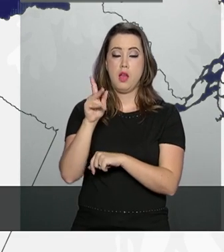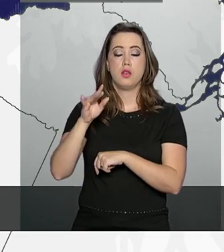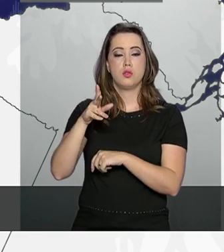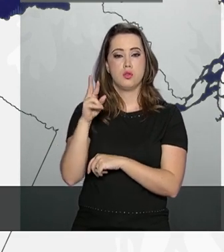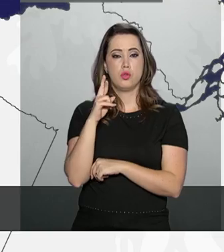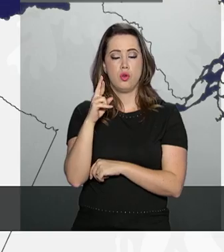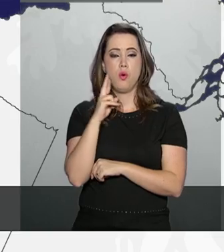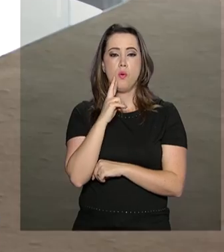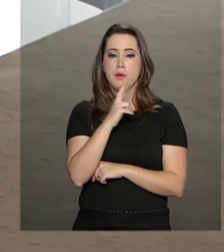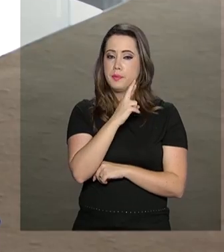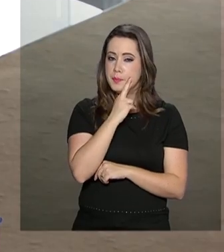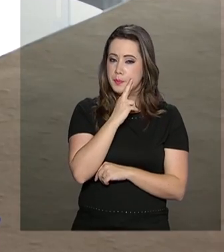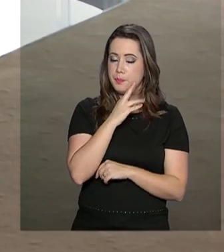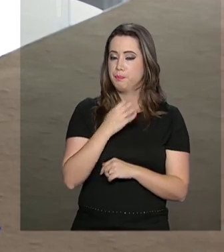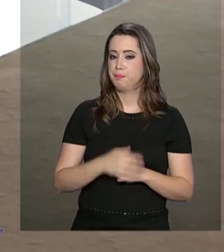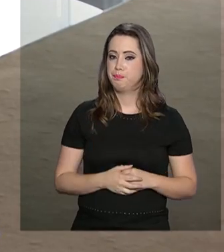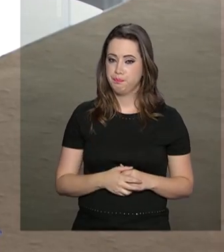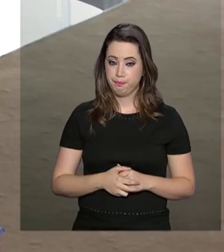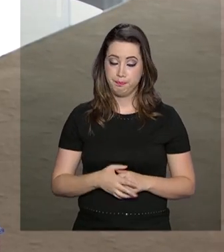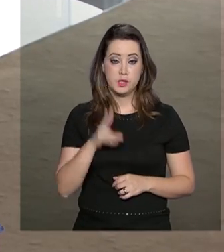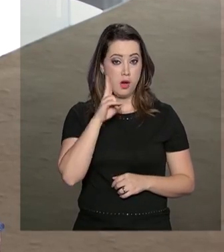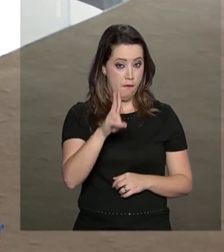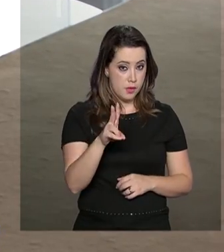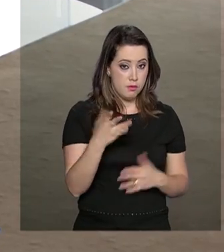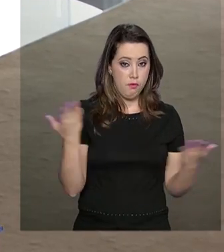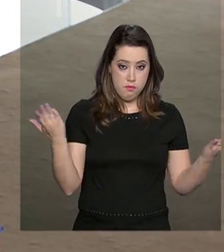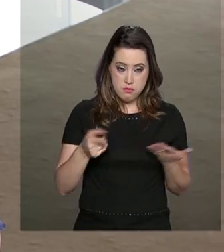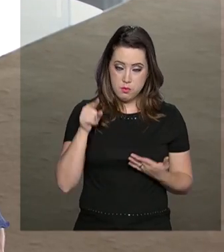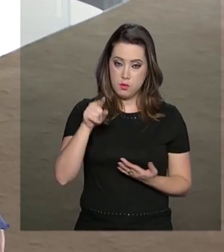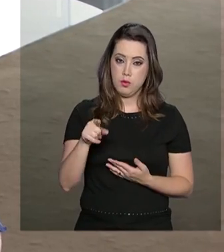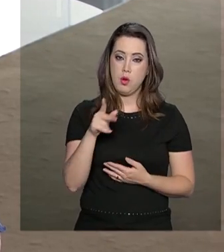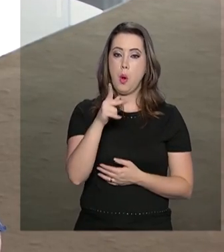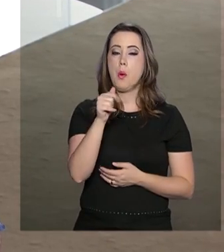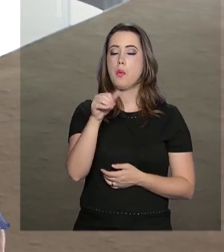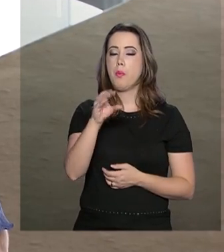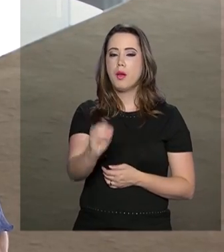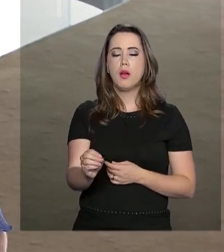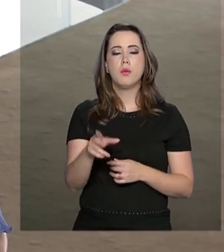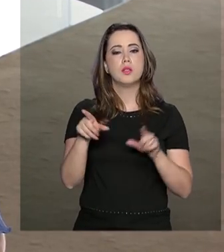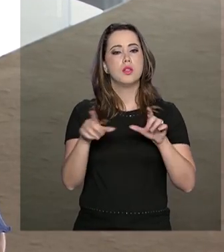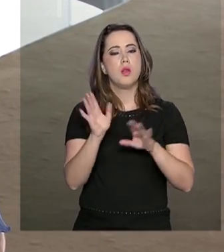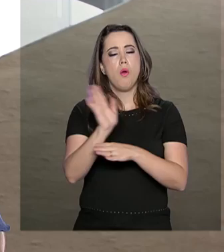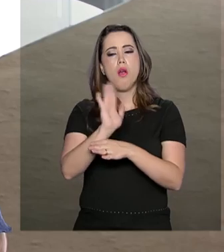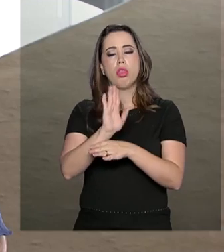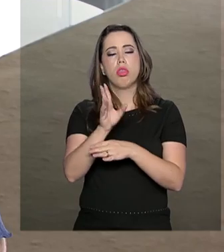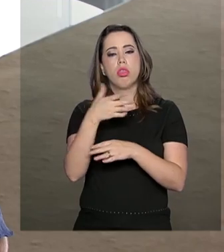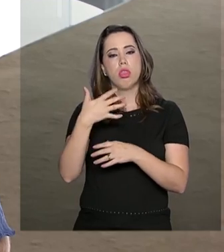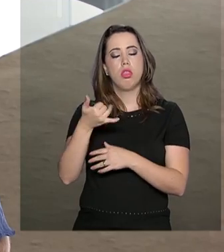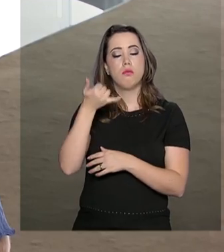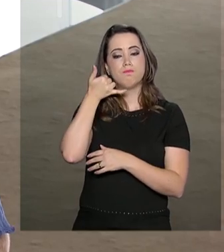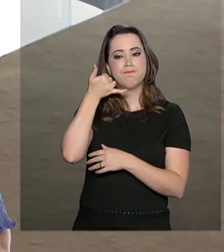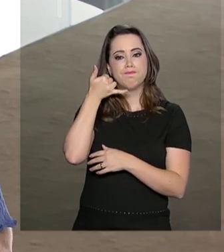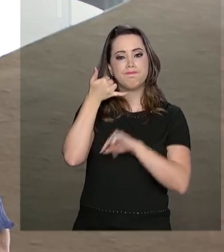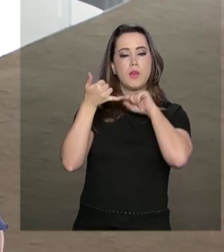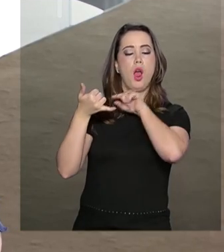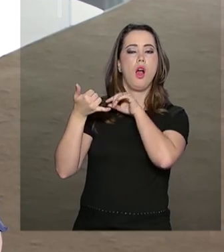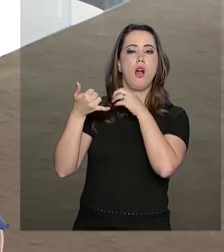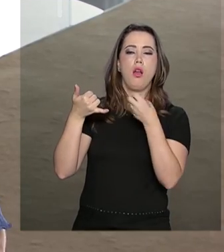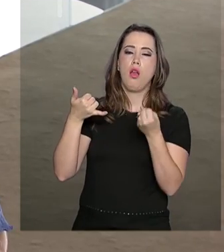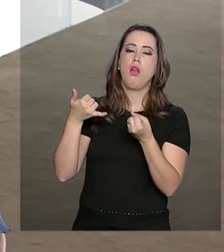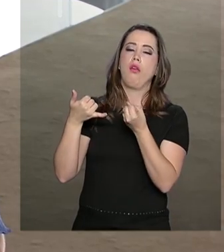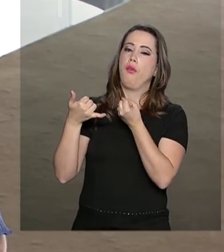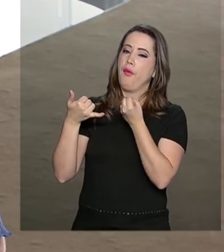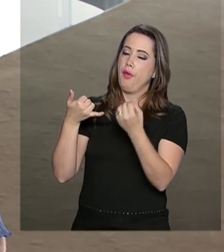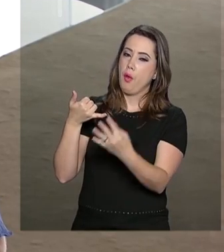Roraima, Pablo Mundim. Bom, e como você ouviu aí, o Pablo fez essa gravação por telefone para nós e